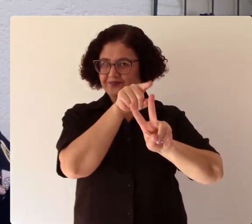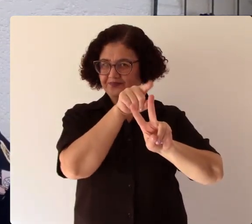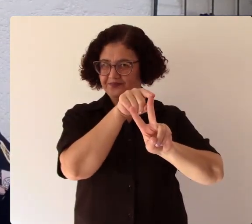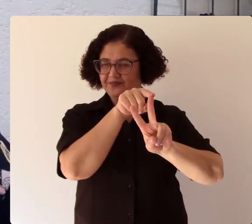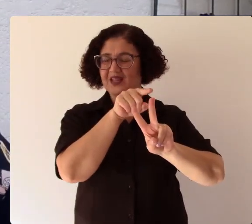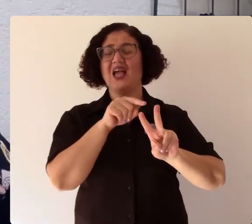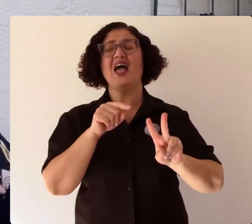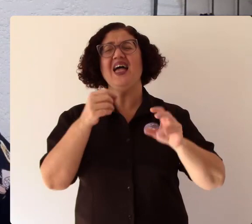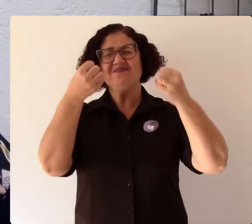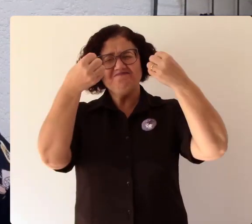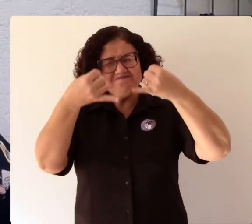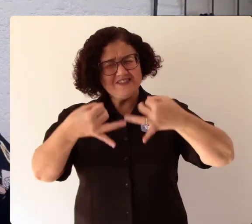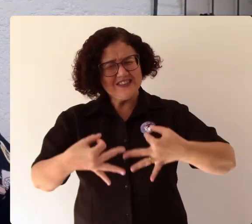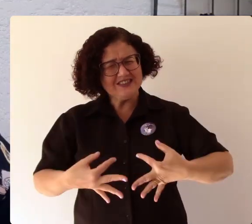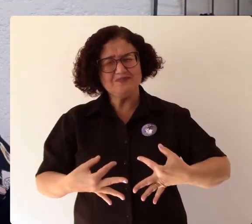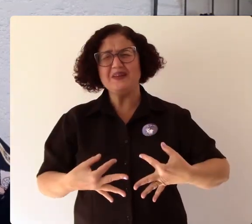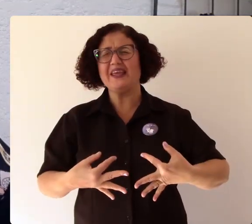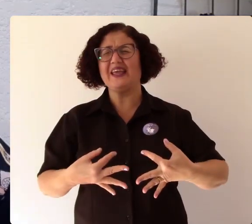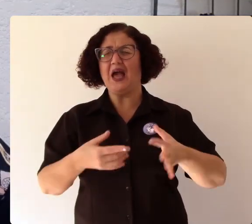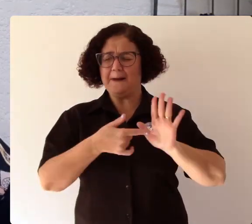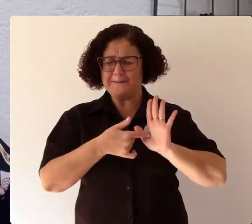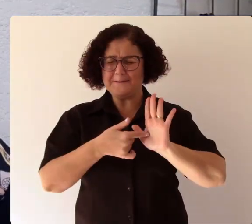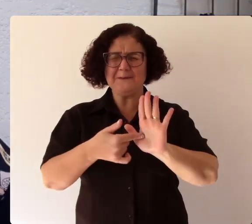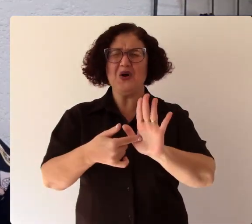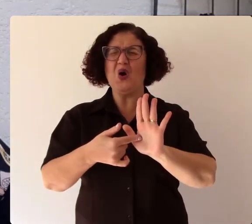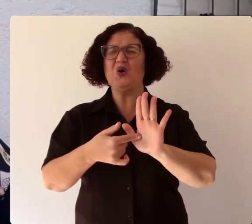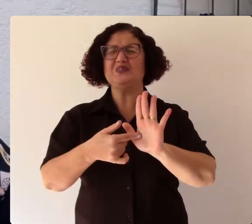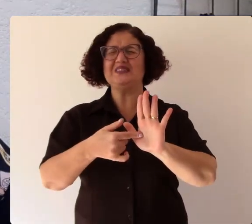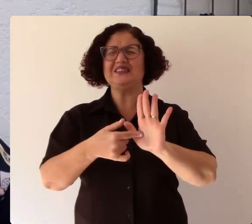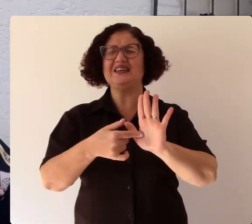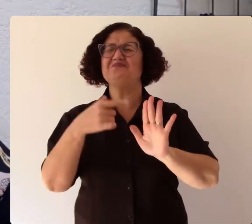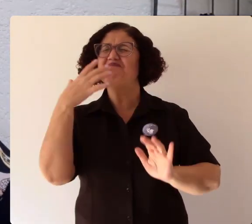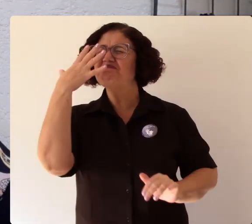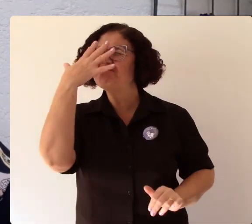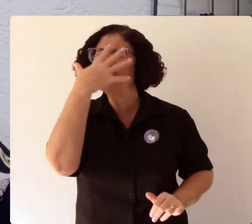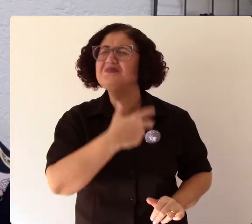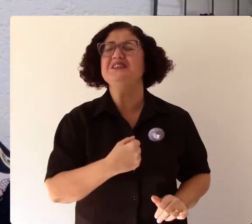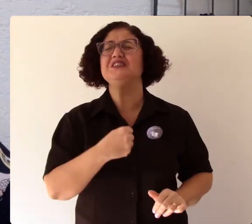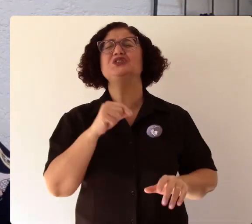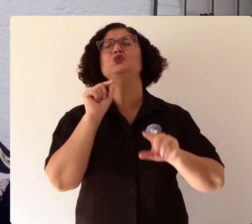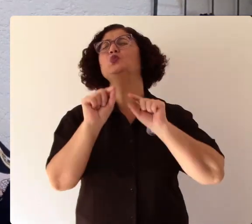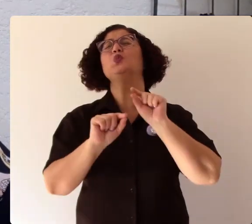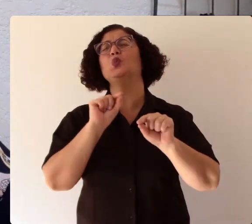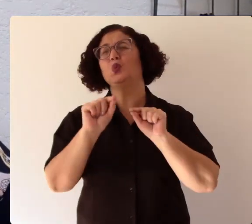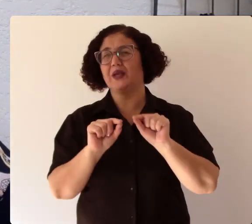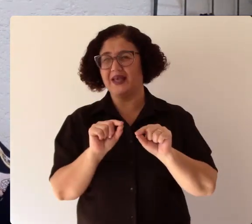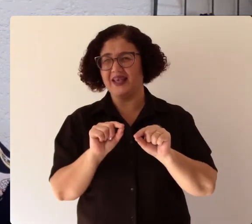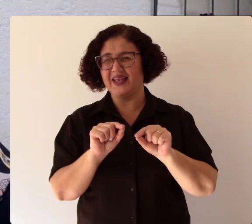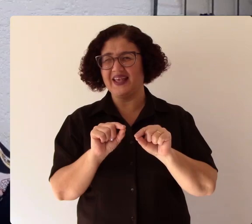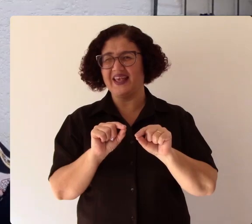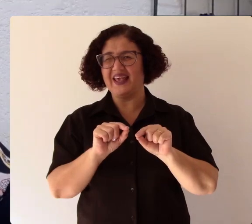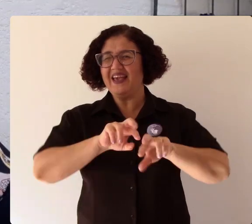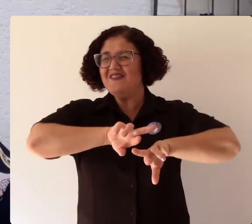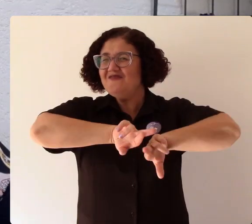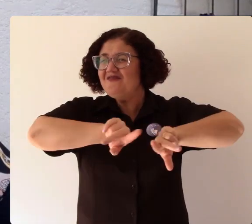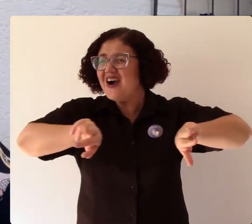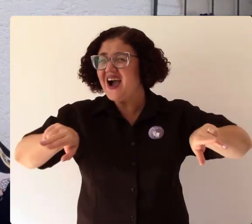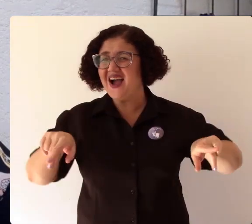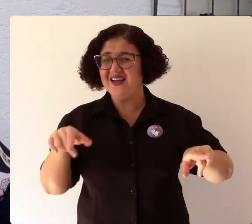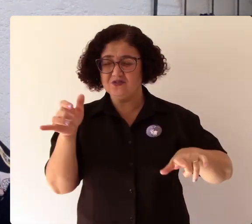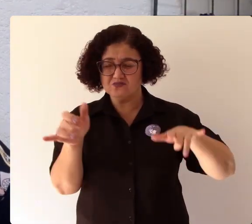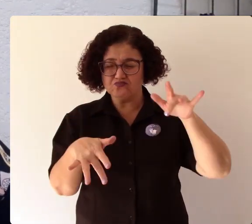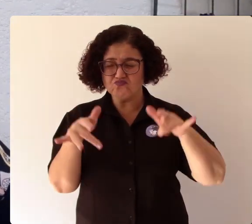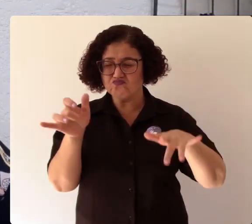maravilhosa, produzida a partir de objetos do cotidiano, objetos comuns, sem grandes valores,